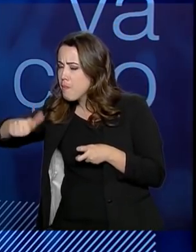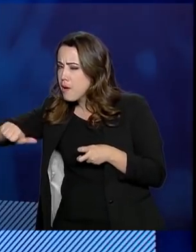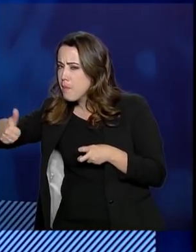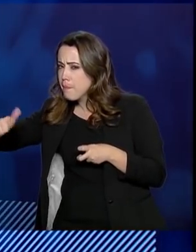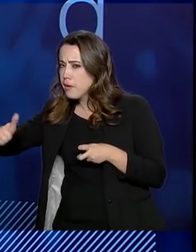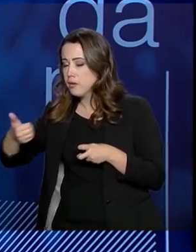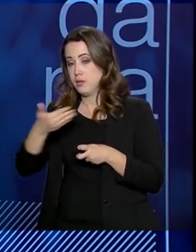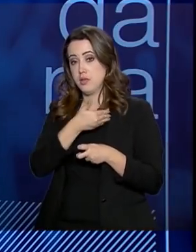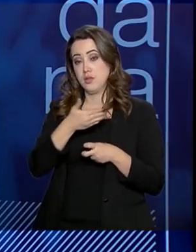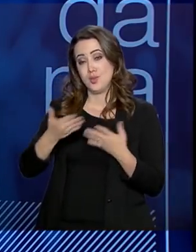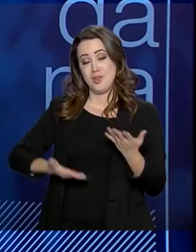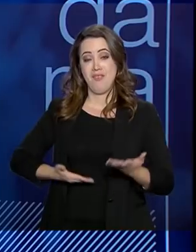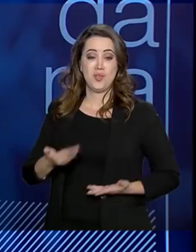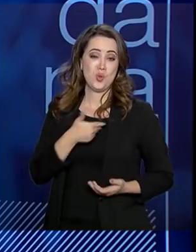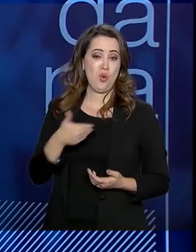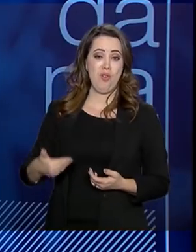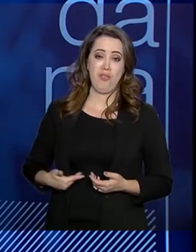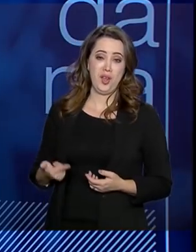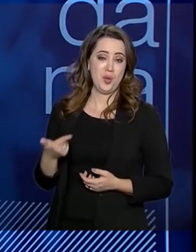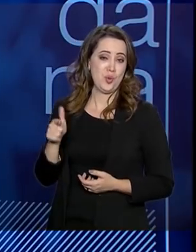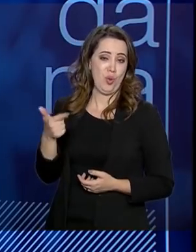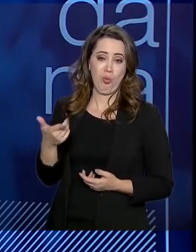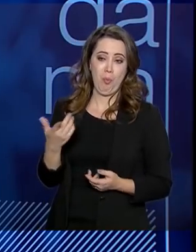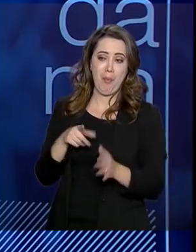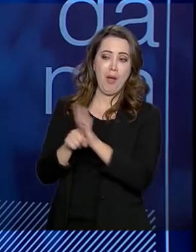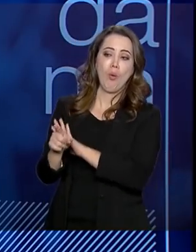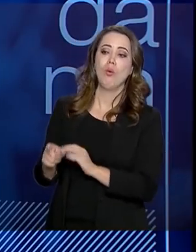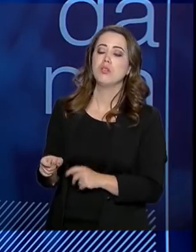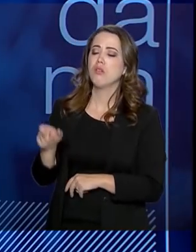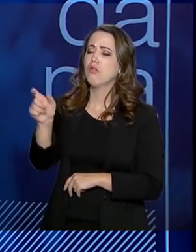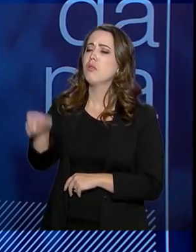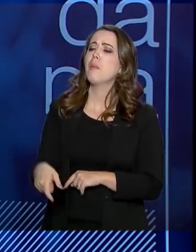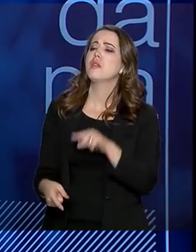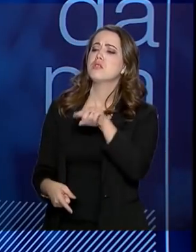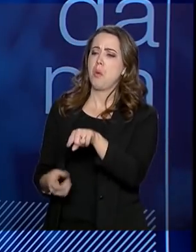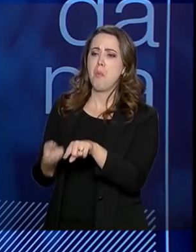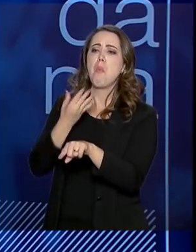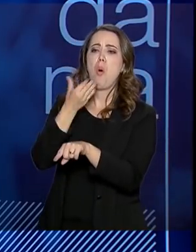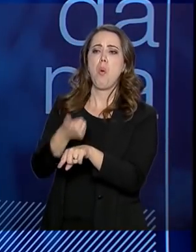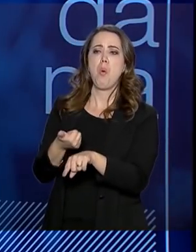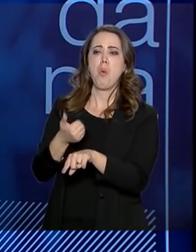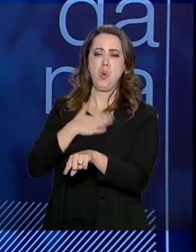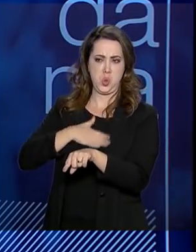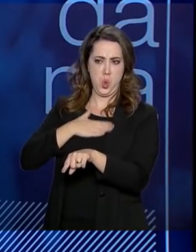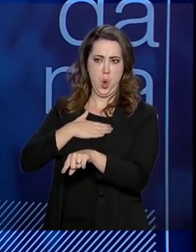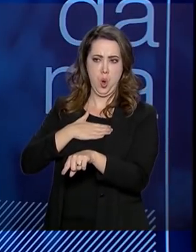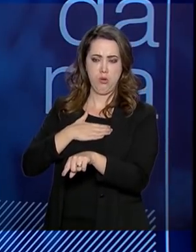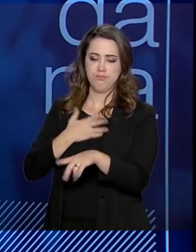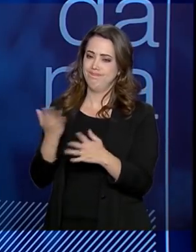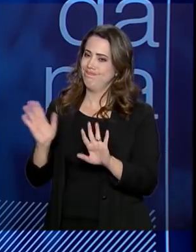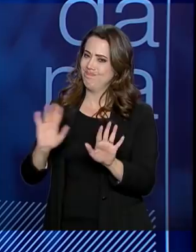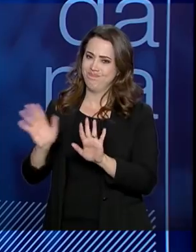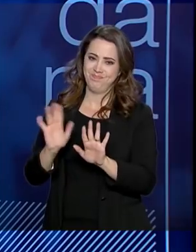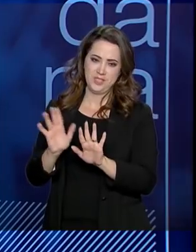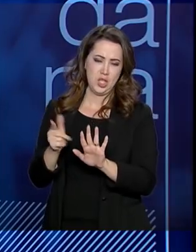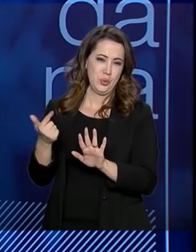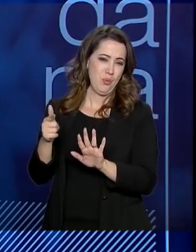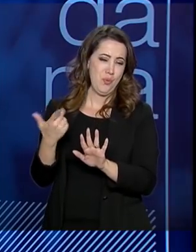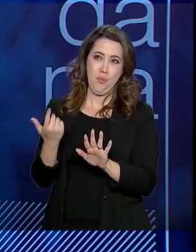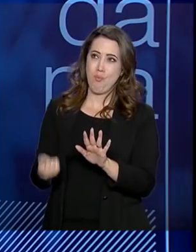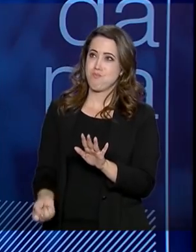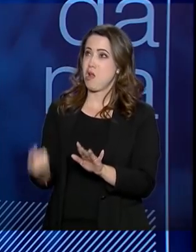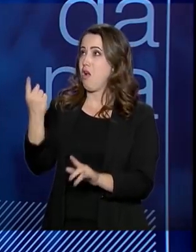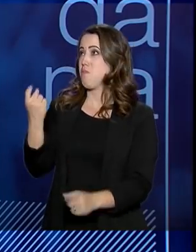essa cultura. Historicamente, a gente não pergunta para o cidadão como você foi bem atendido ou não. São raríssimas as situações